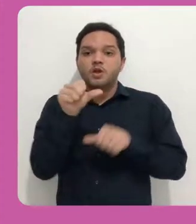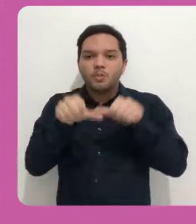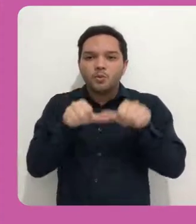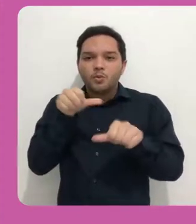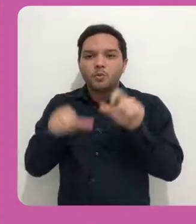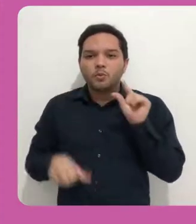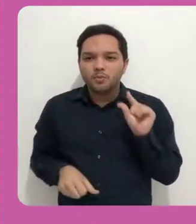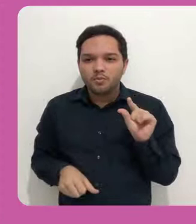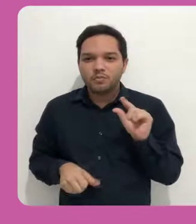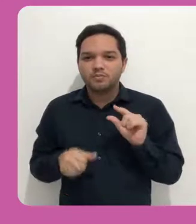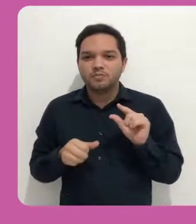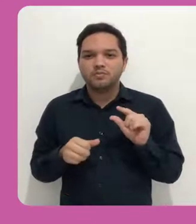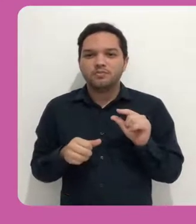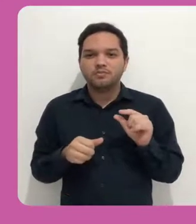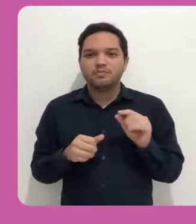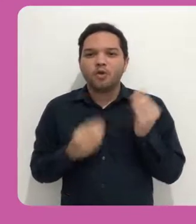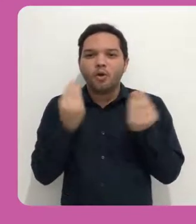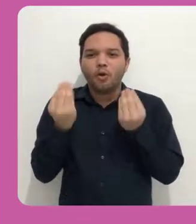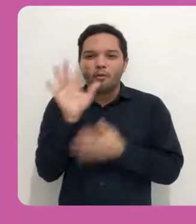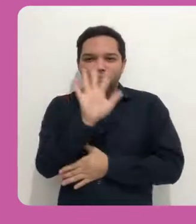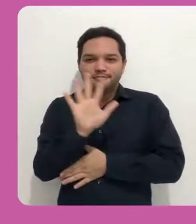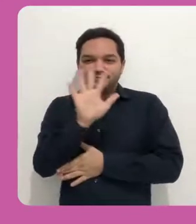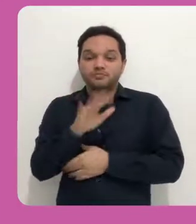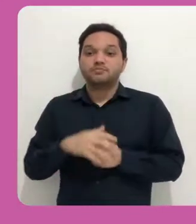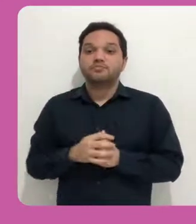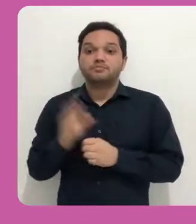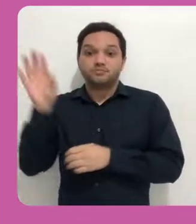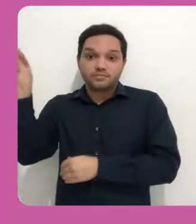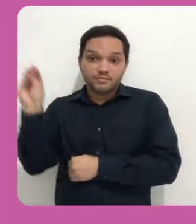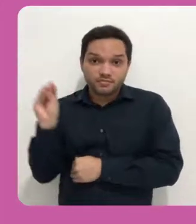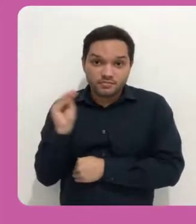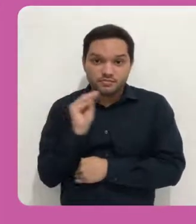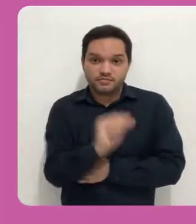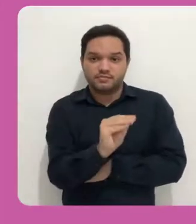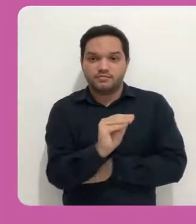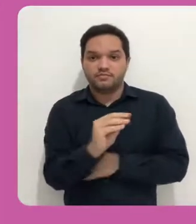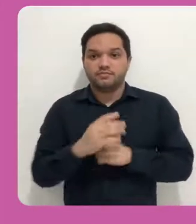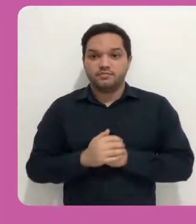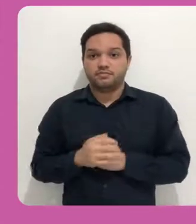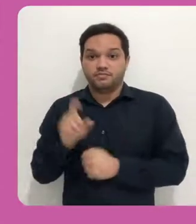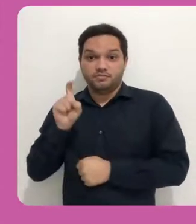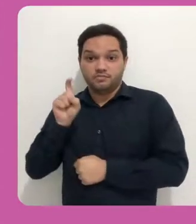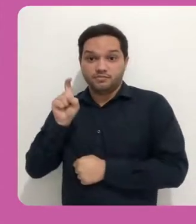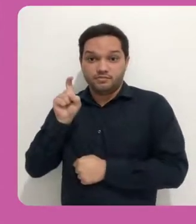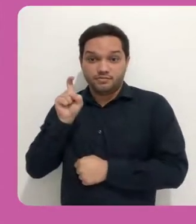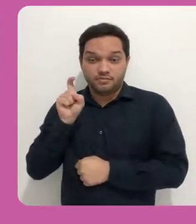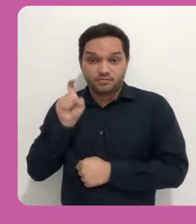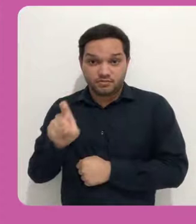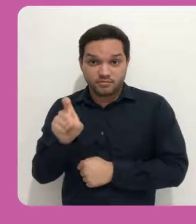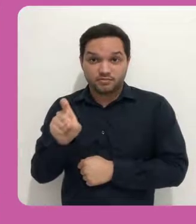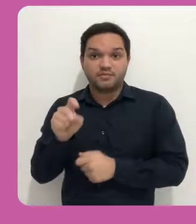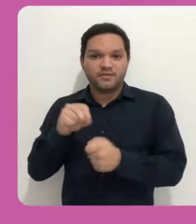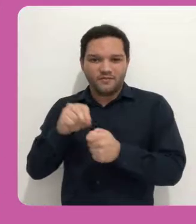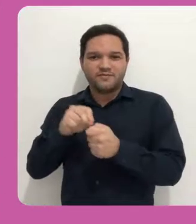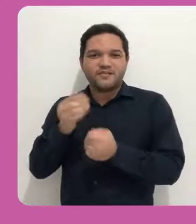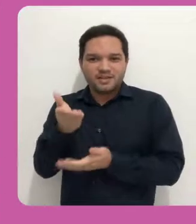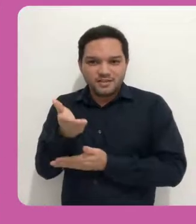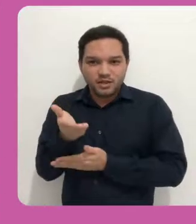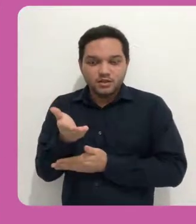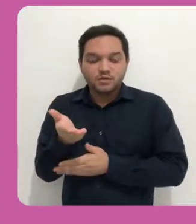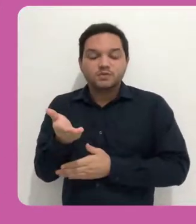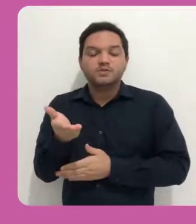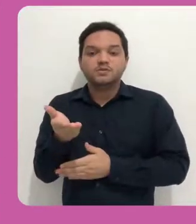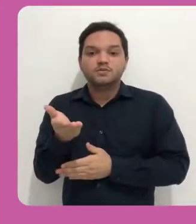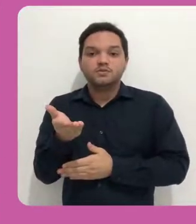Ao clicar, ao fazer isso, jogar para cá, ele vai começar a